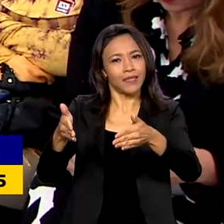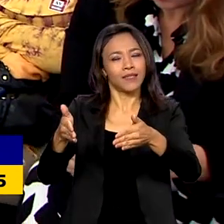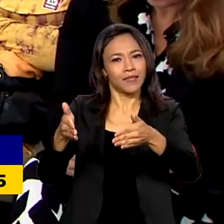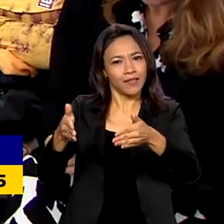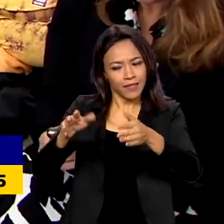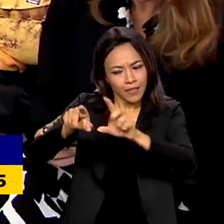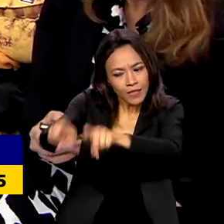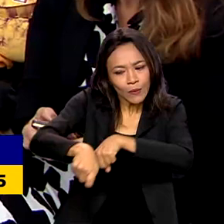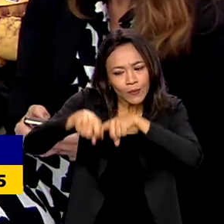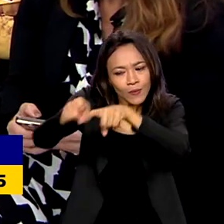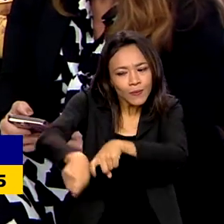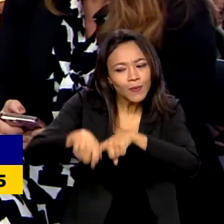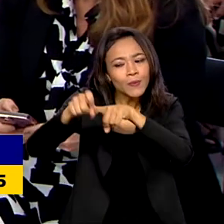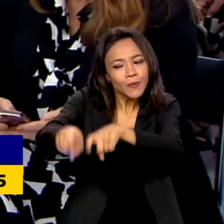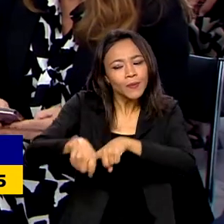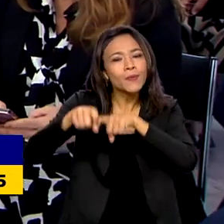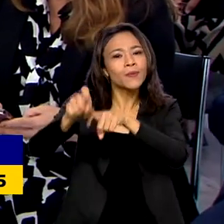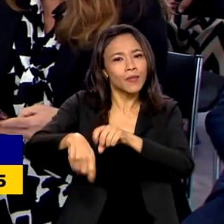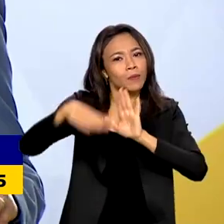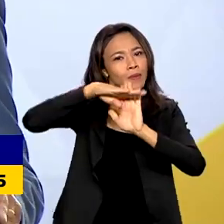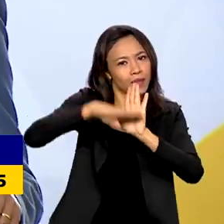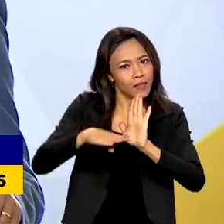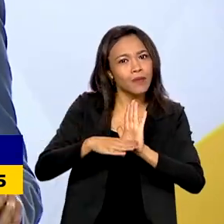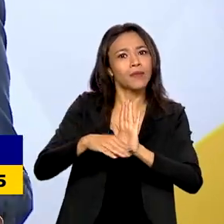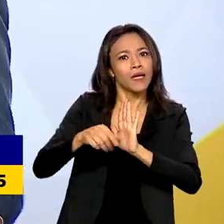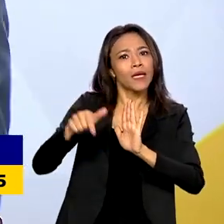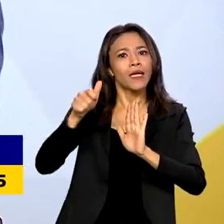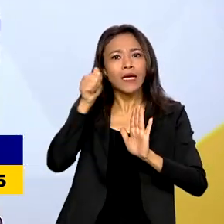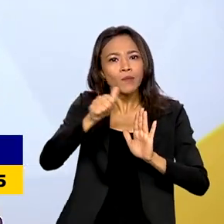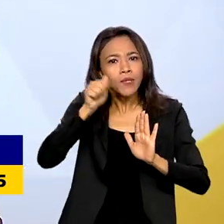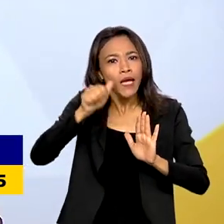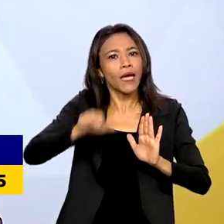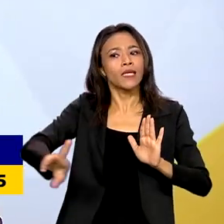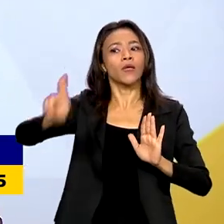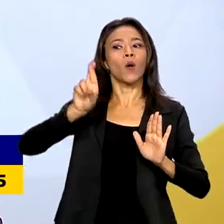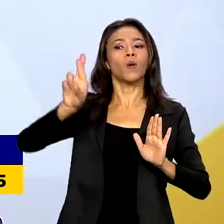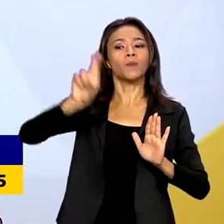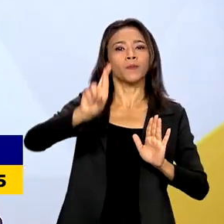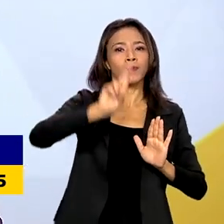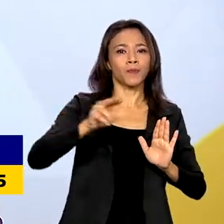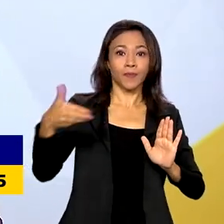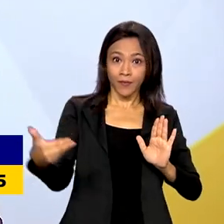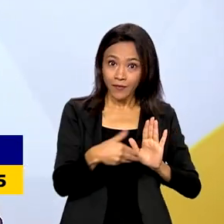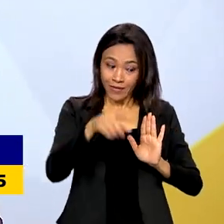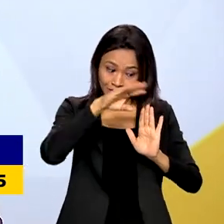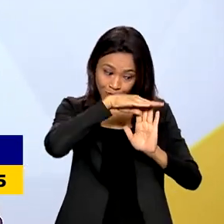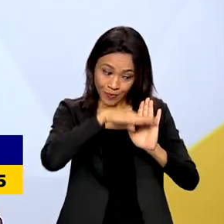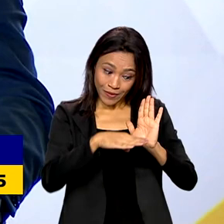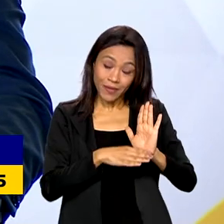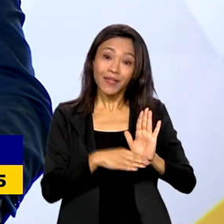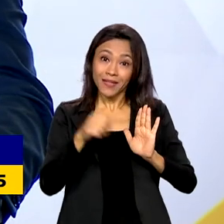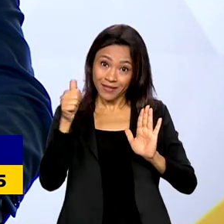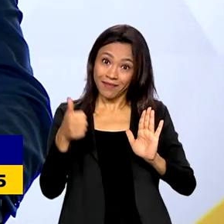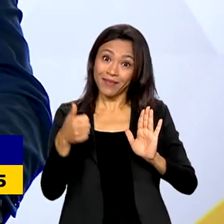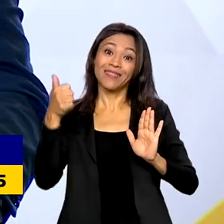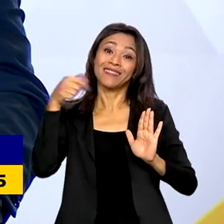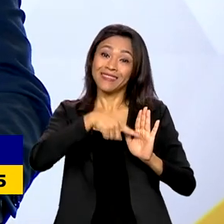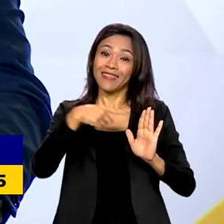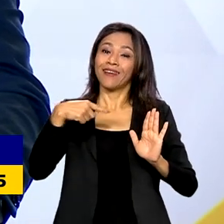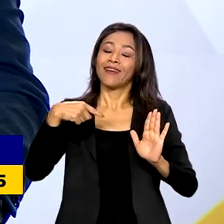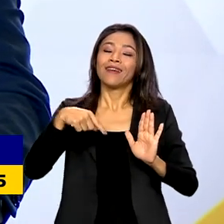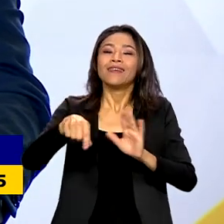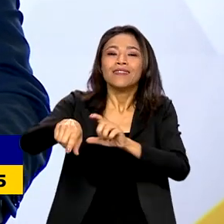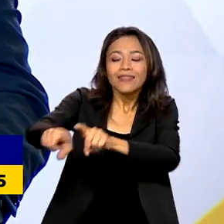que é dirigida por mulheres, vai ser um plano safra feminista. Segunda-feira,